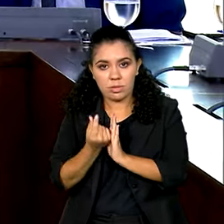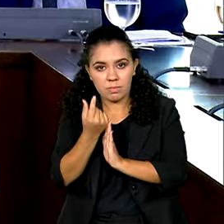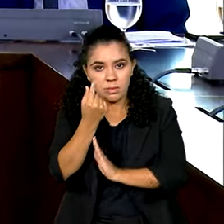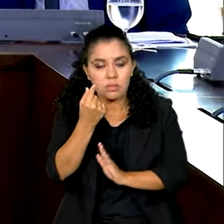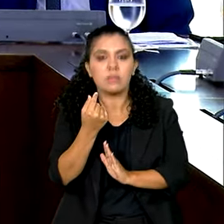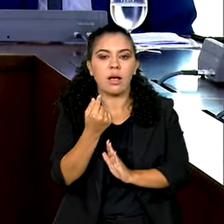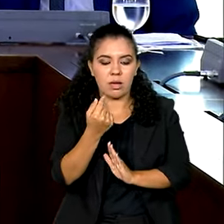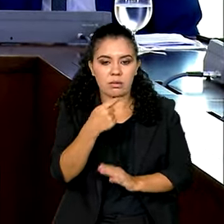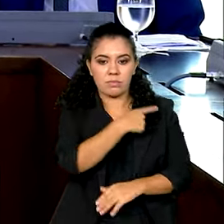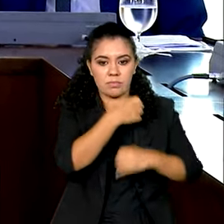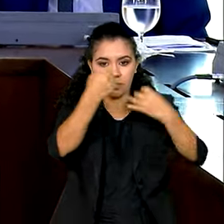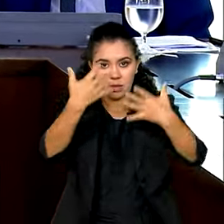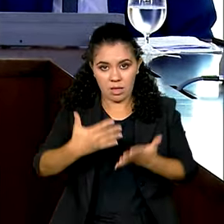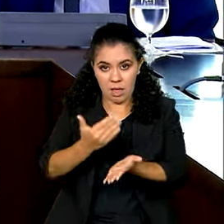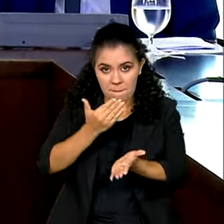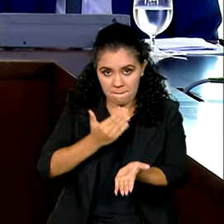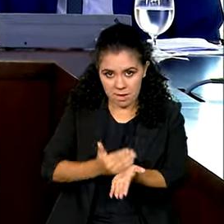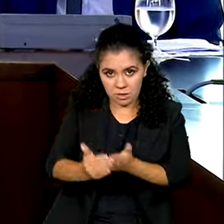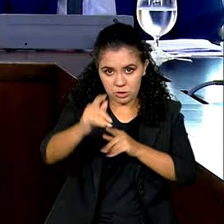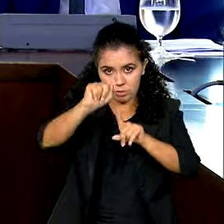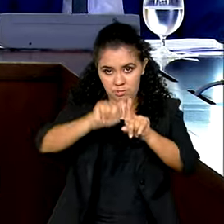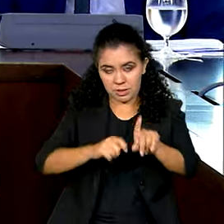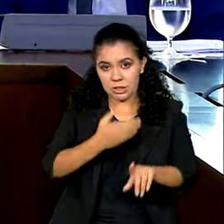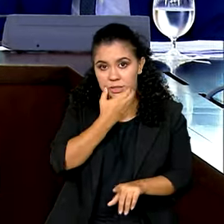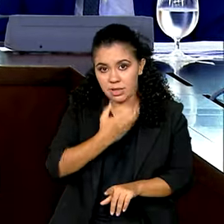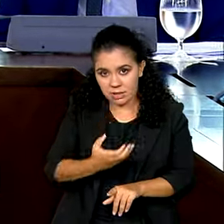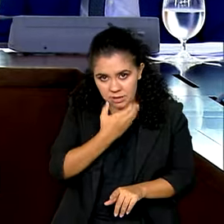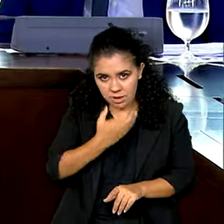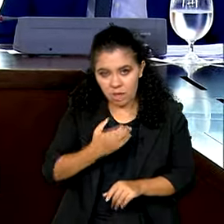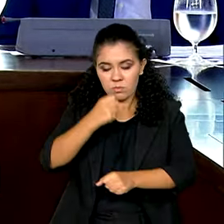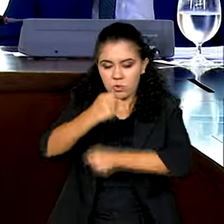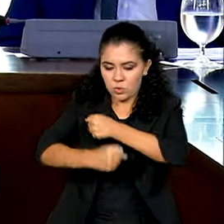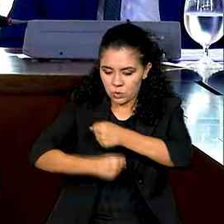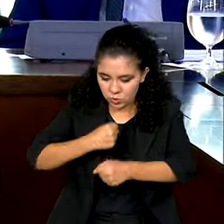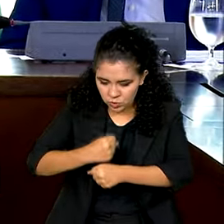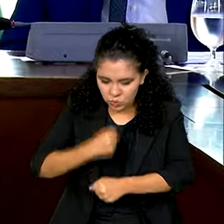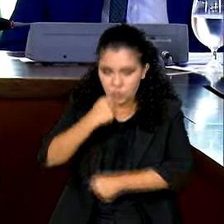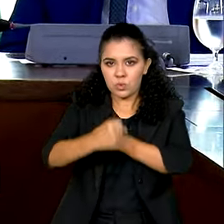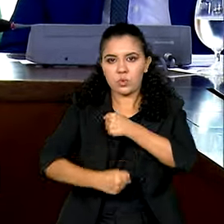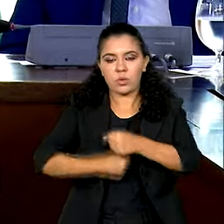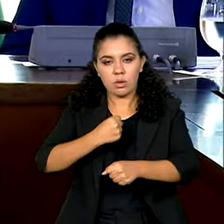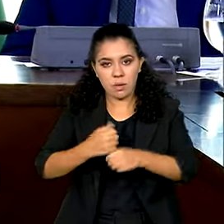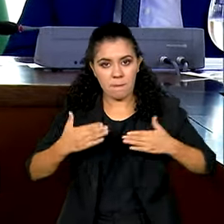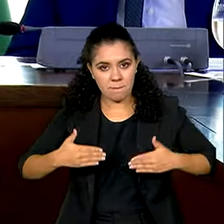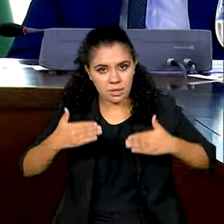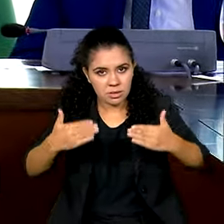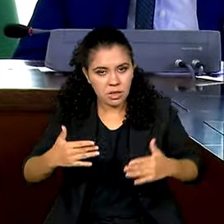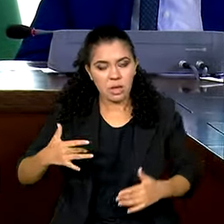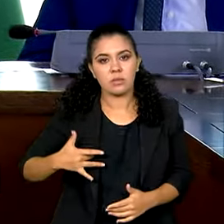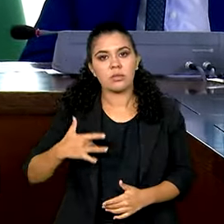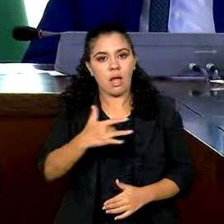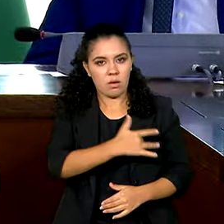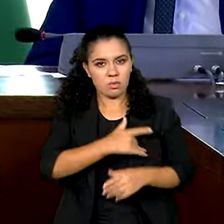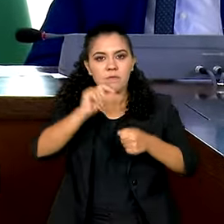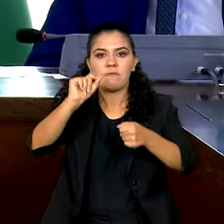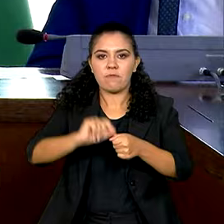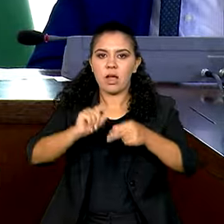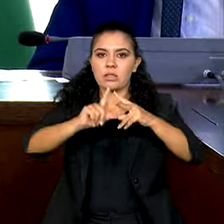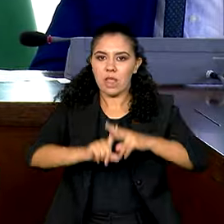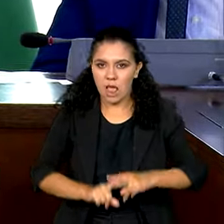A partir de dezembro de cada ano, o Ministério da Saúde estabelece o reajuste